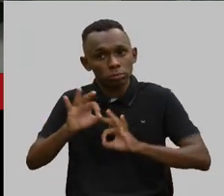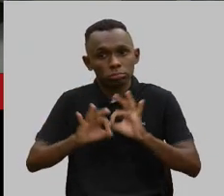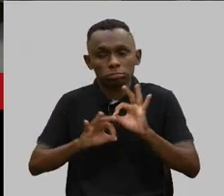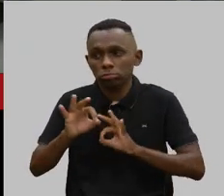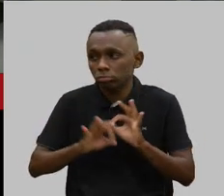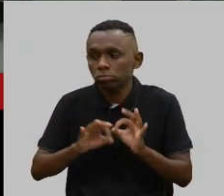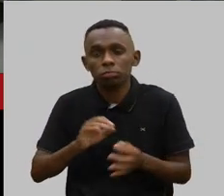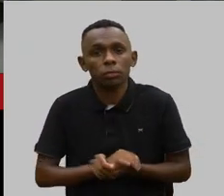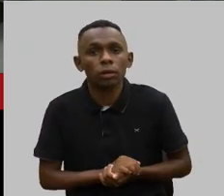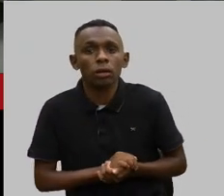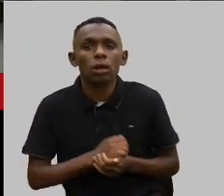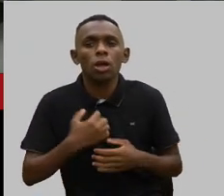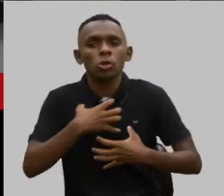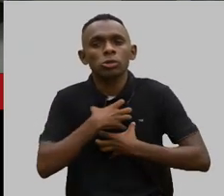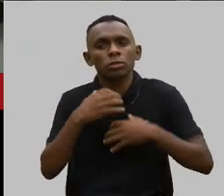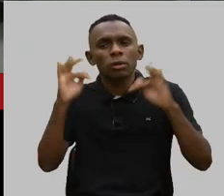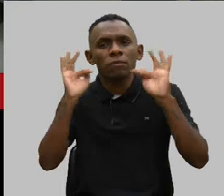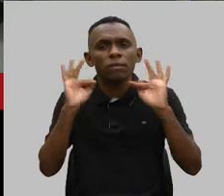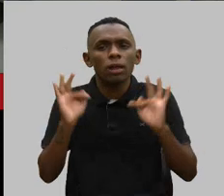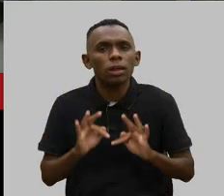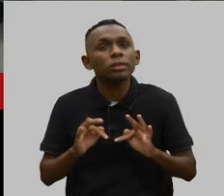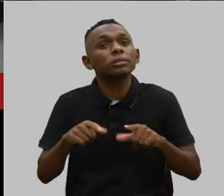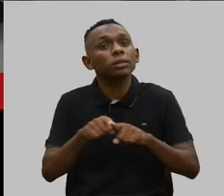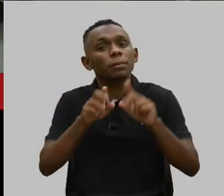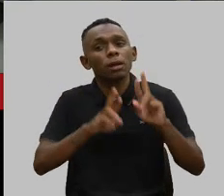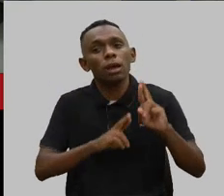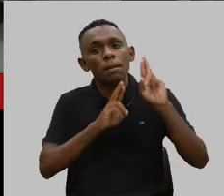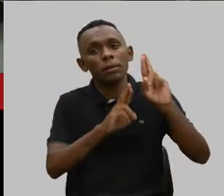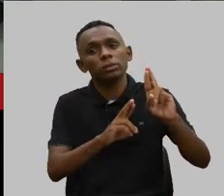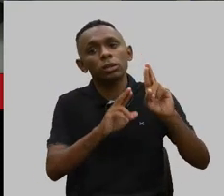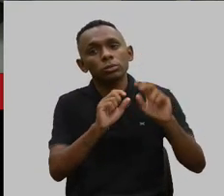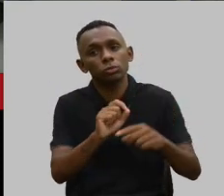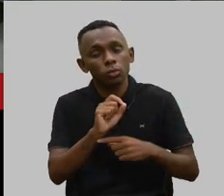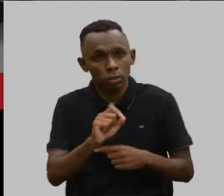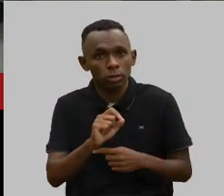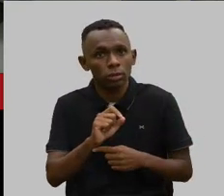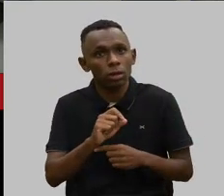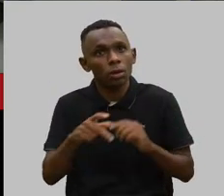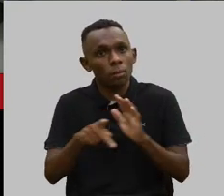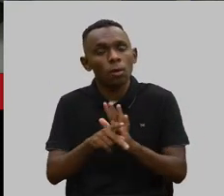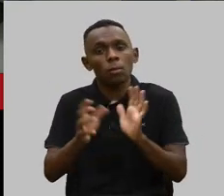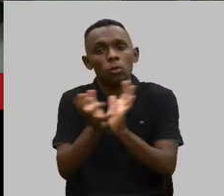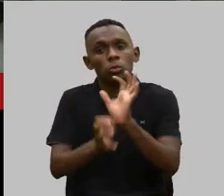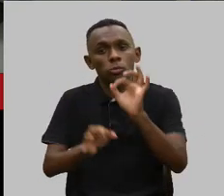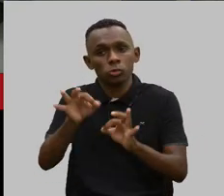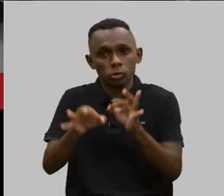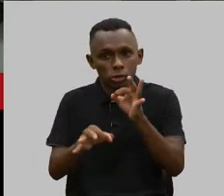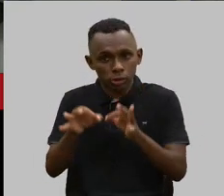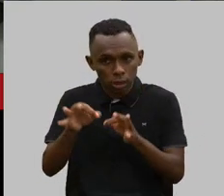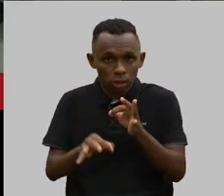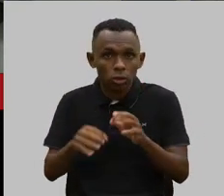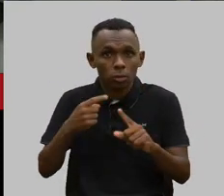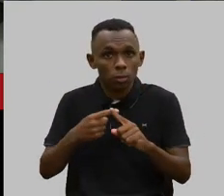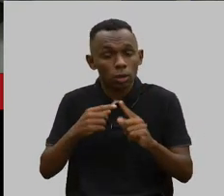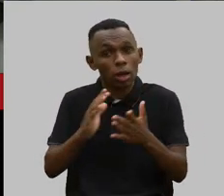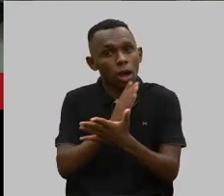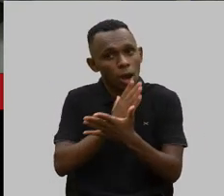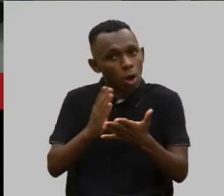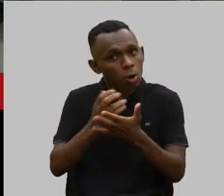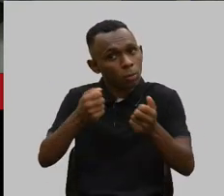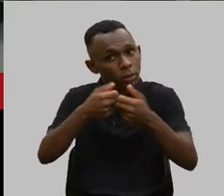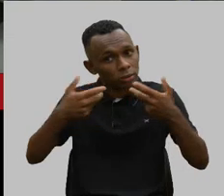E estou muito feliz também que temos representante do judiciário aqui, porque eu tenho algumas coisinhas